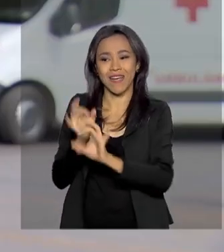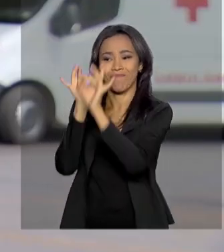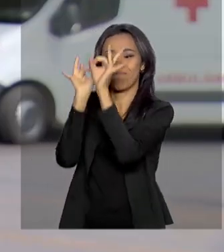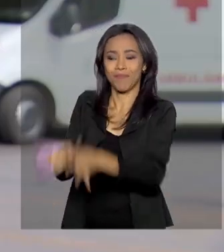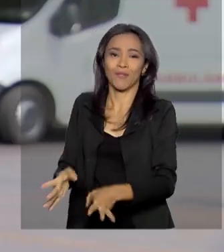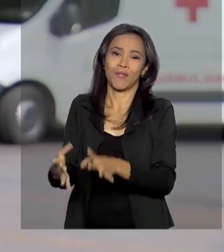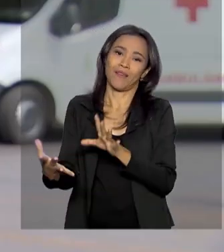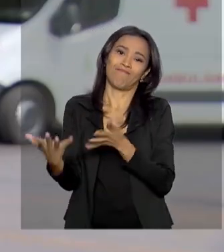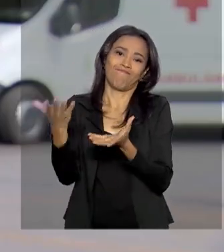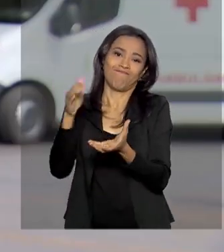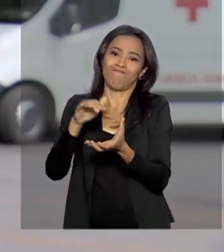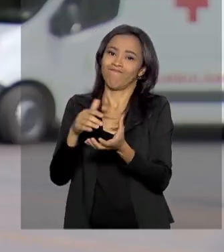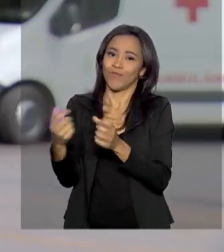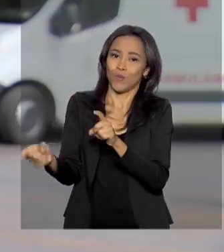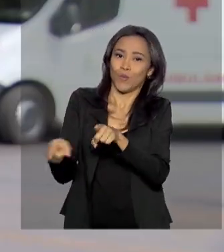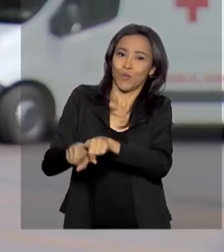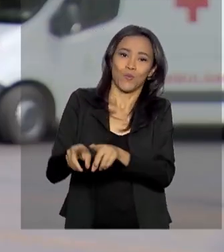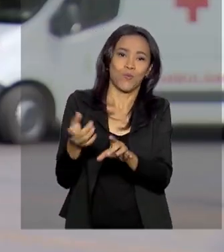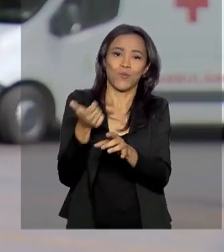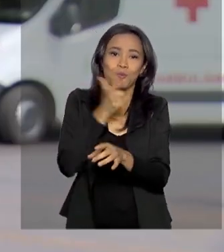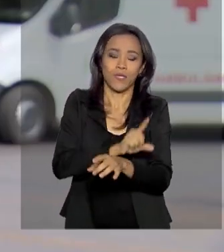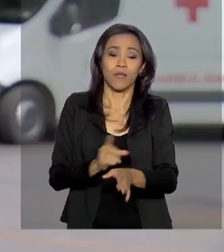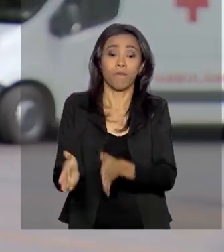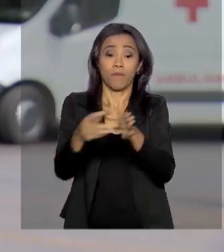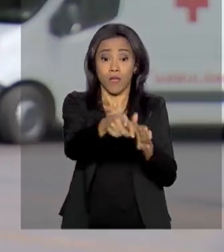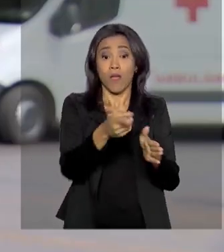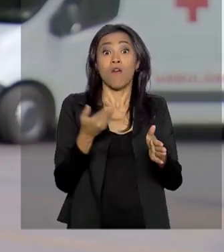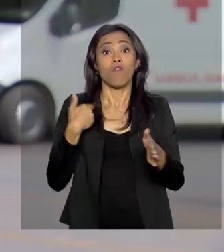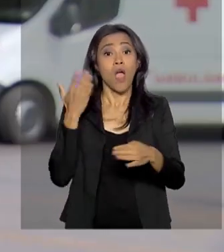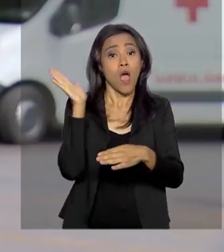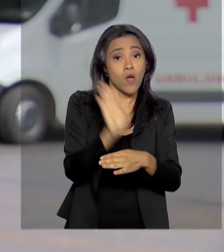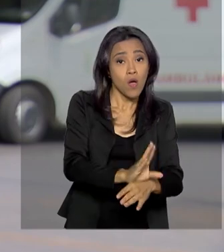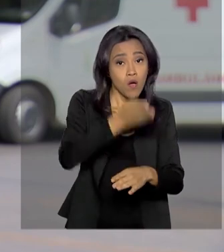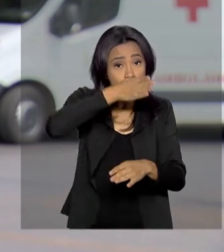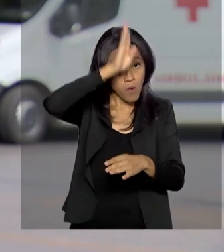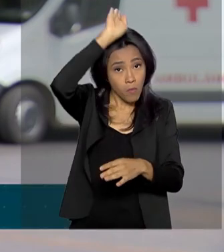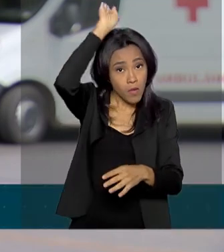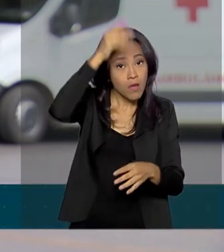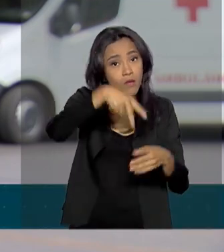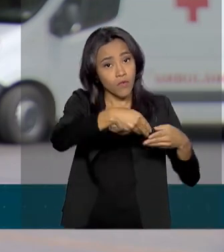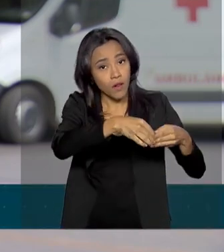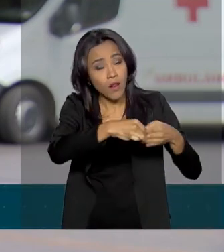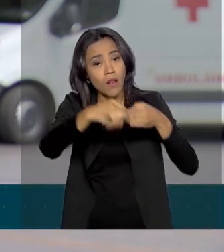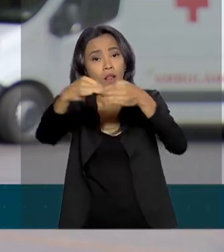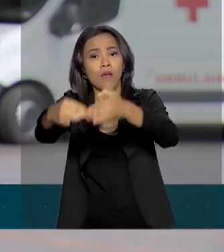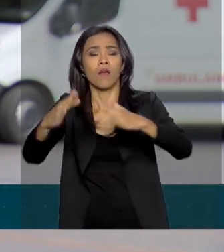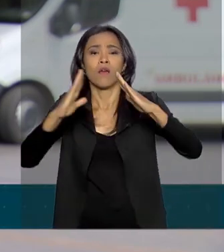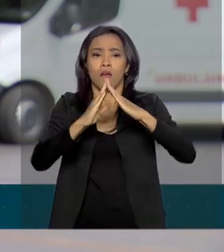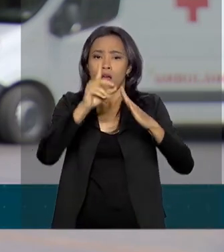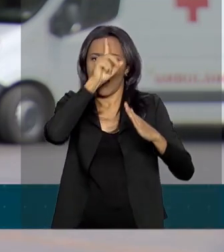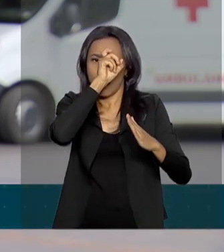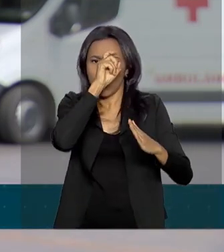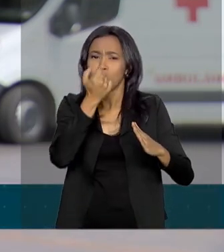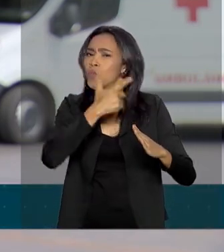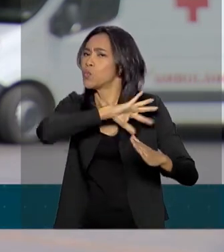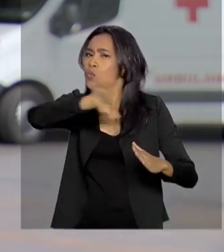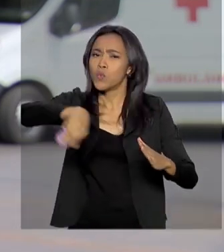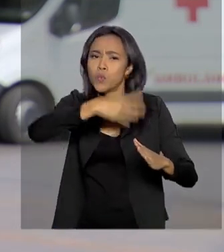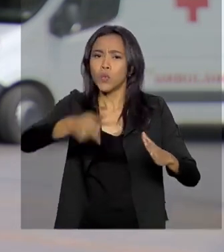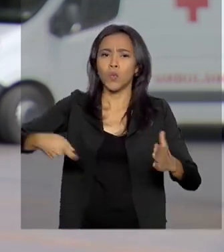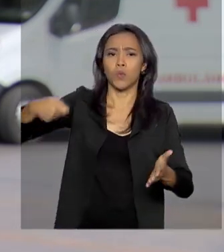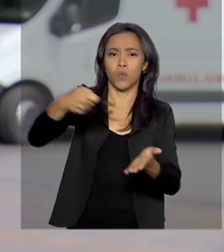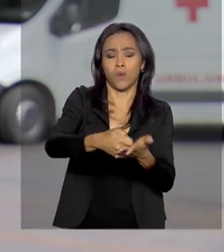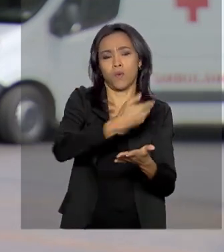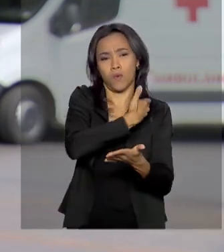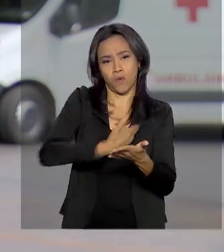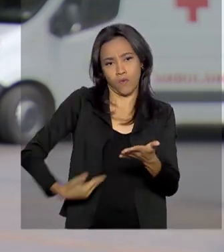A Edilene foi socorrida pelos bombeiros e atendida na rede pública de saúde, tudo custeado pelo SUS, o Sistema